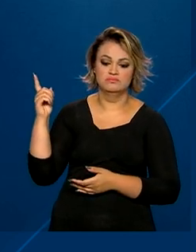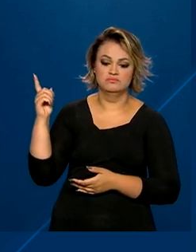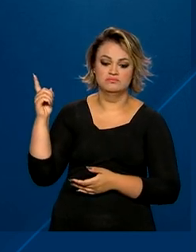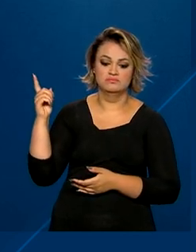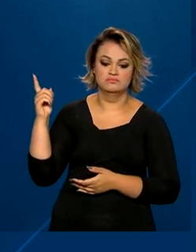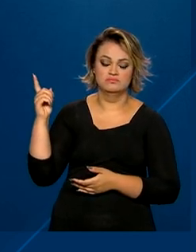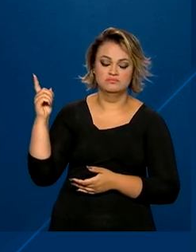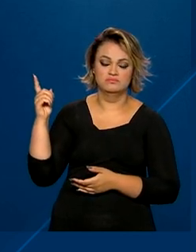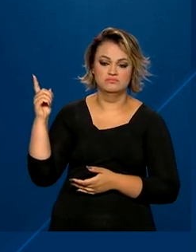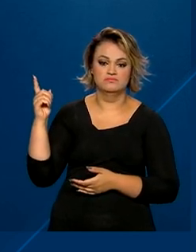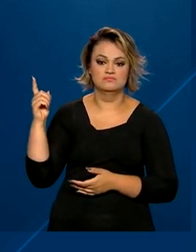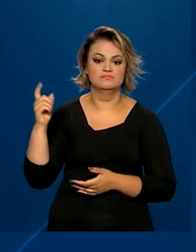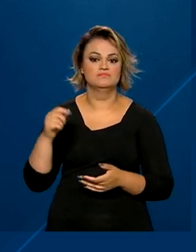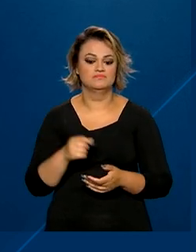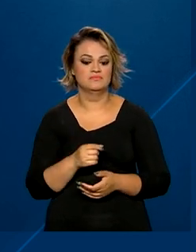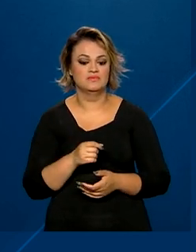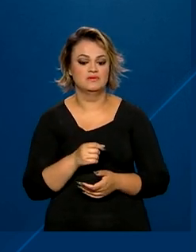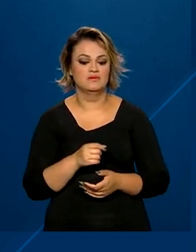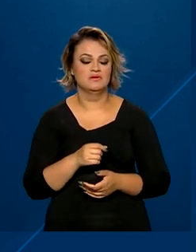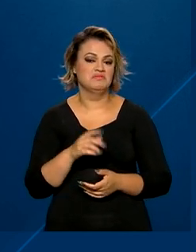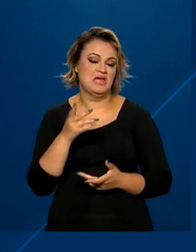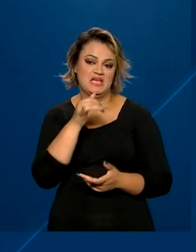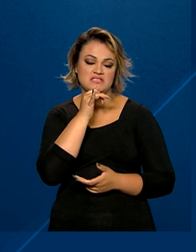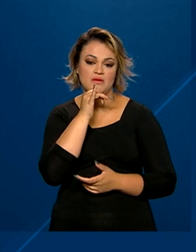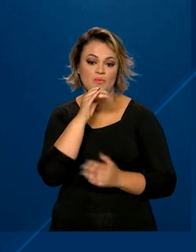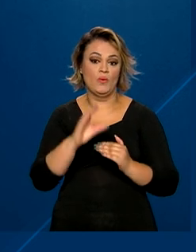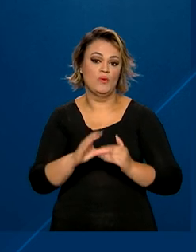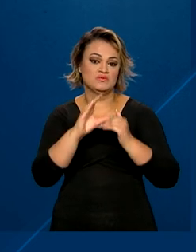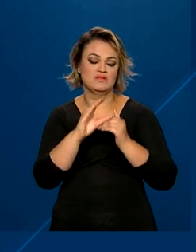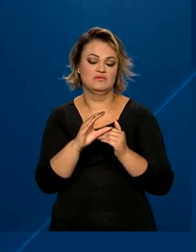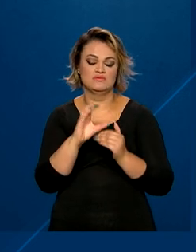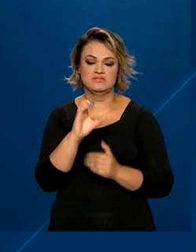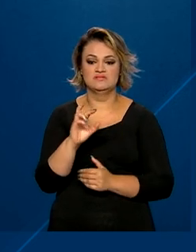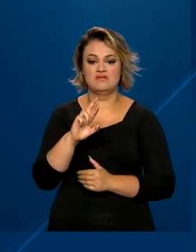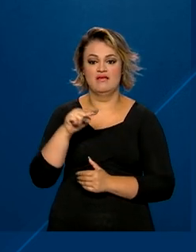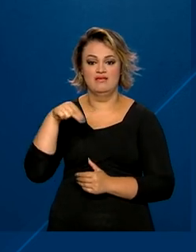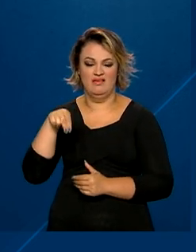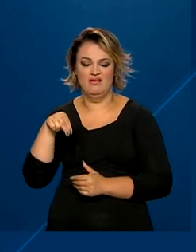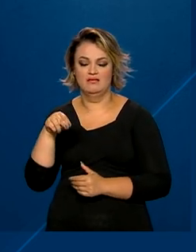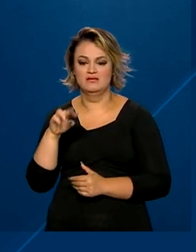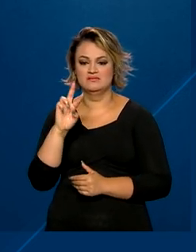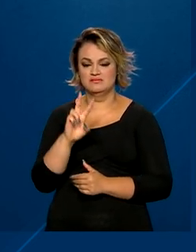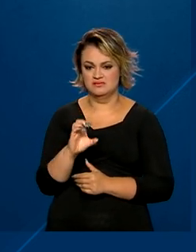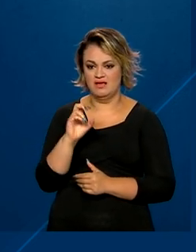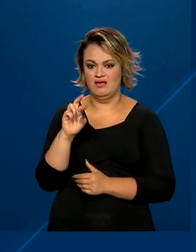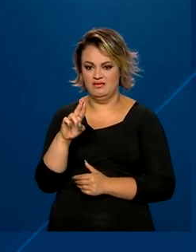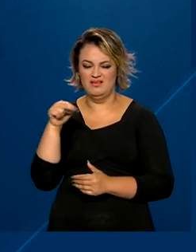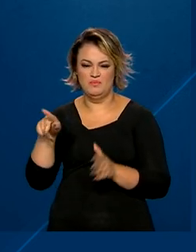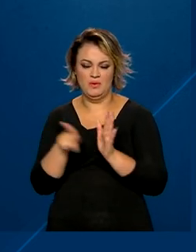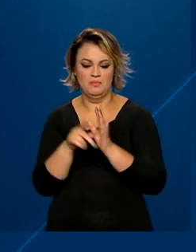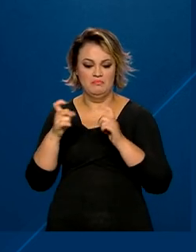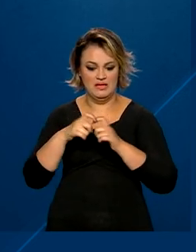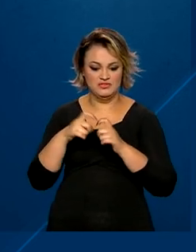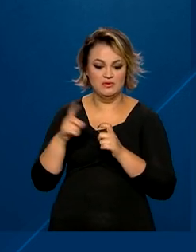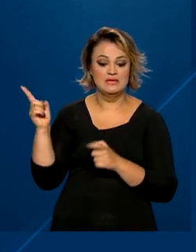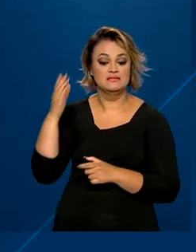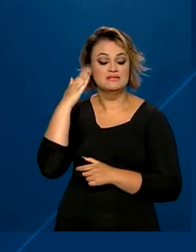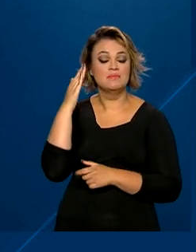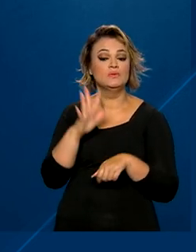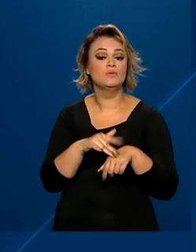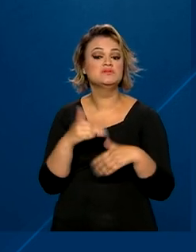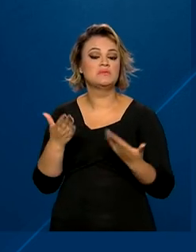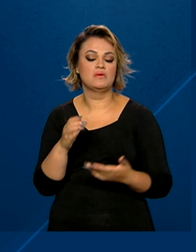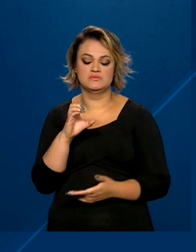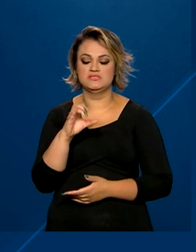registro do Conselho de Classe, como o Conselho Regional de Medicina, e informações sobre a doença ou a CID, a